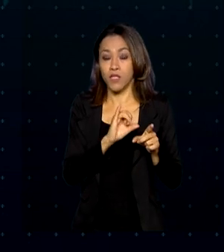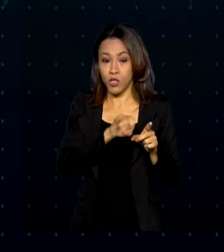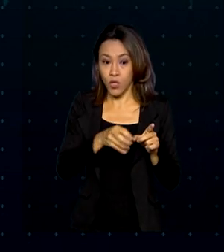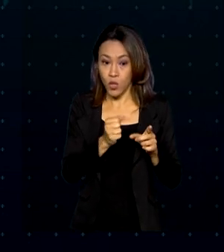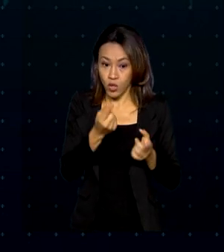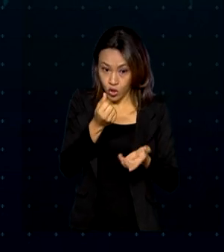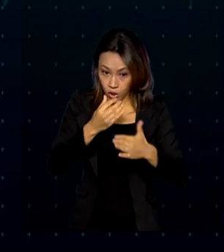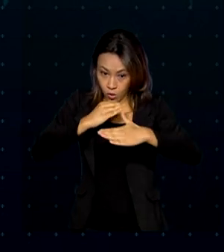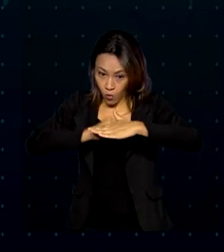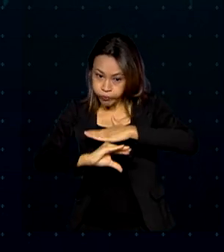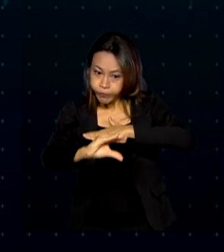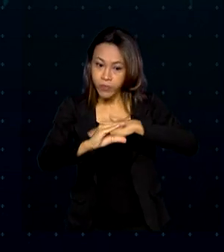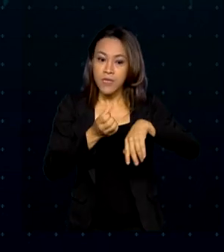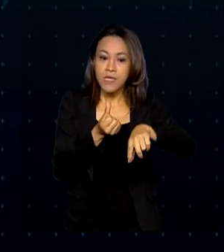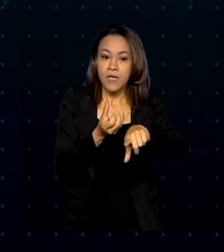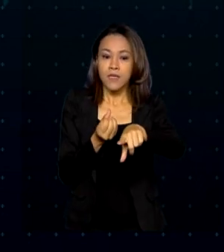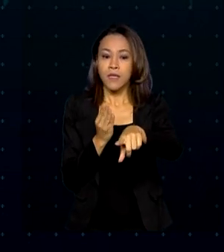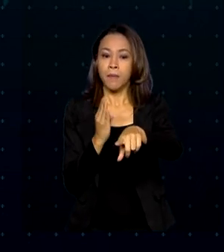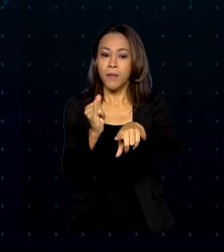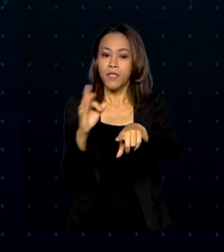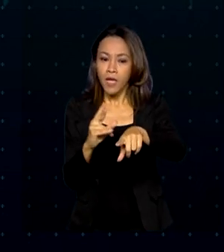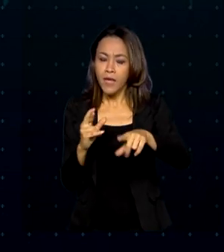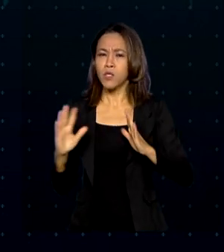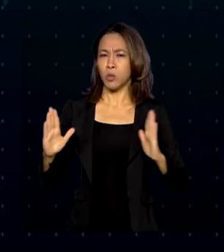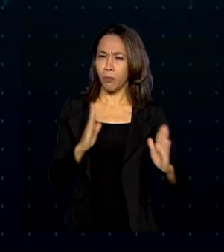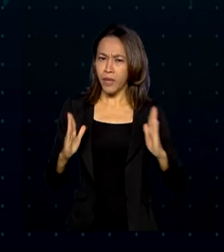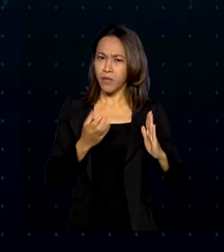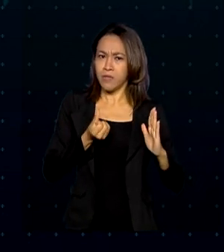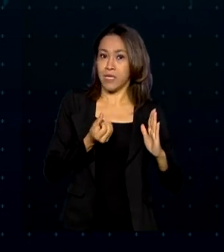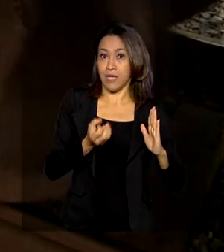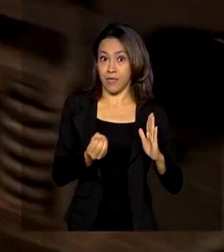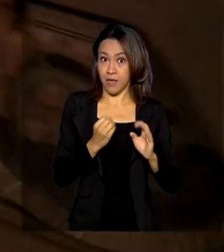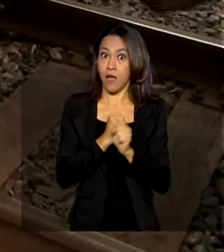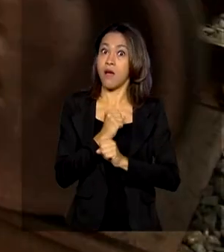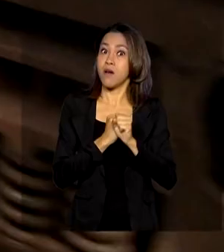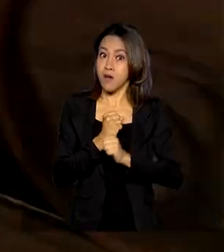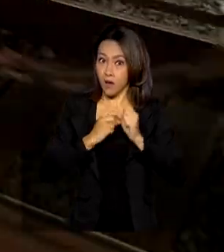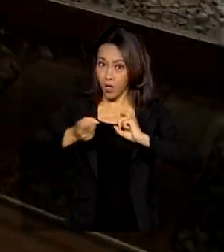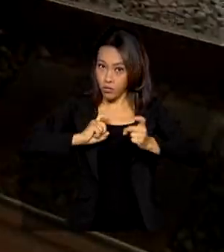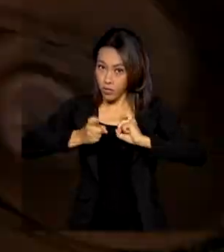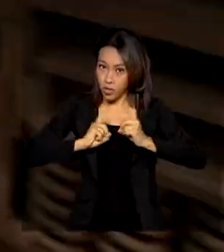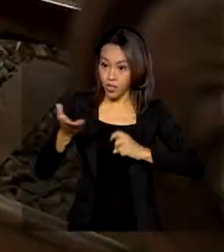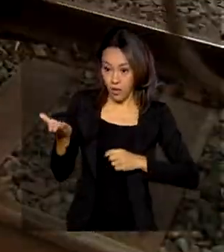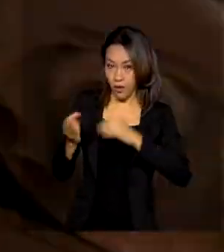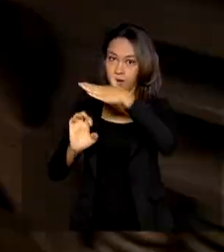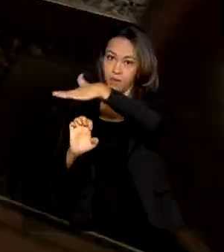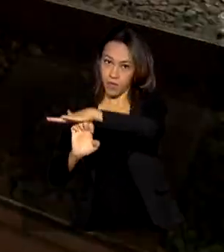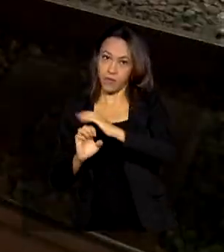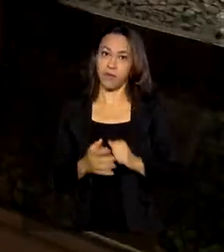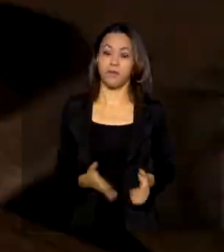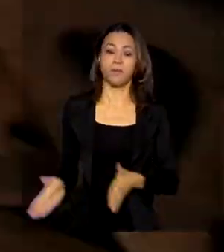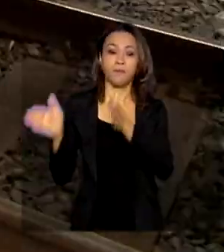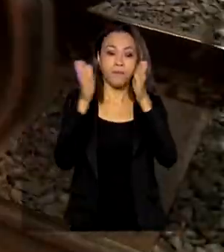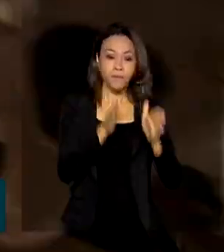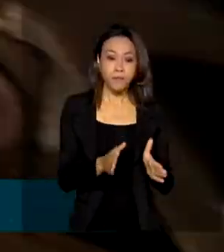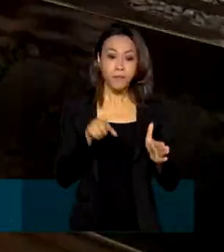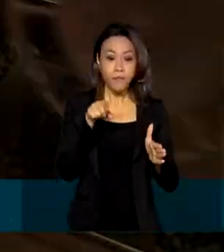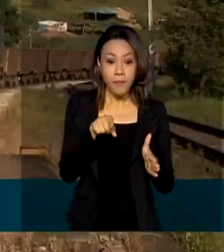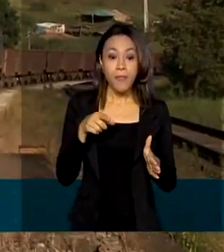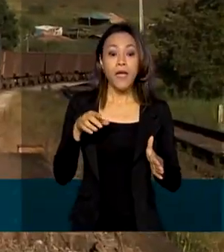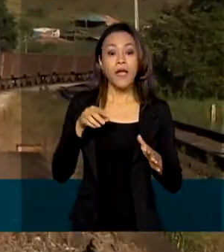e o vencedor vai operar a ferrovia por 60 anos. Além das duas concessões, a concessionária